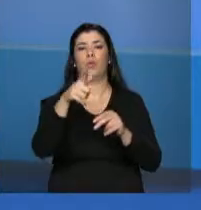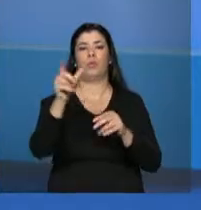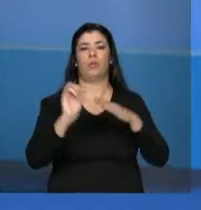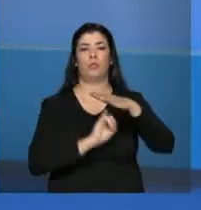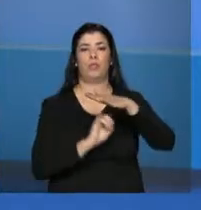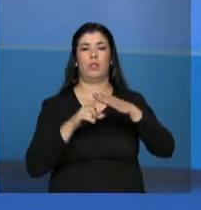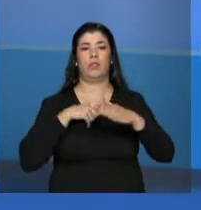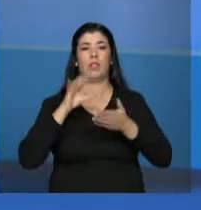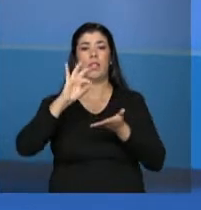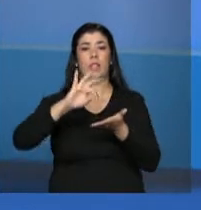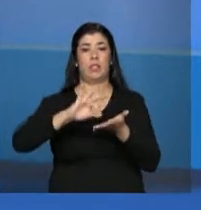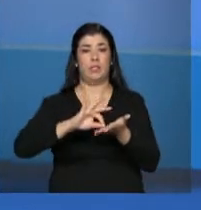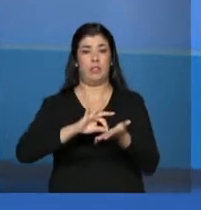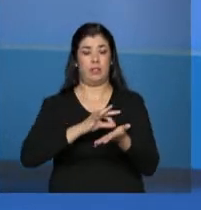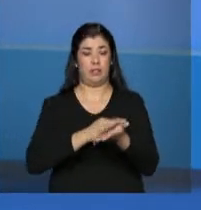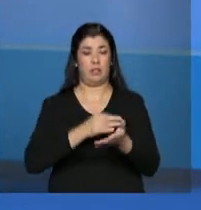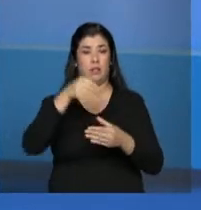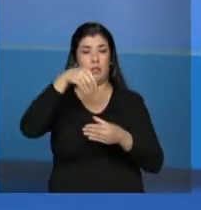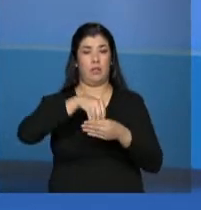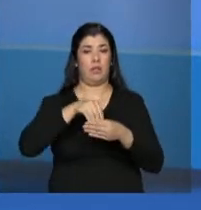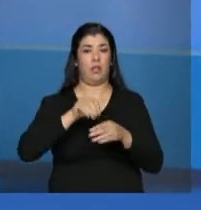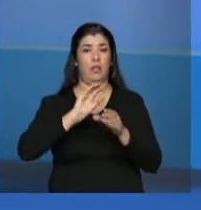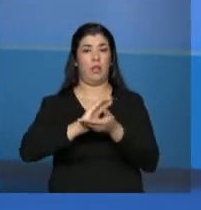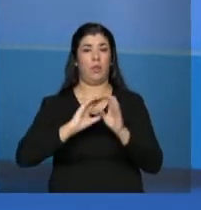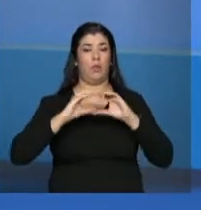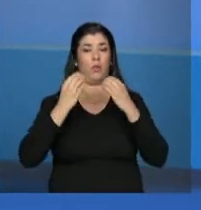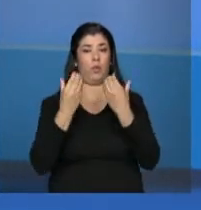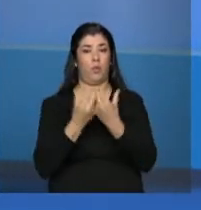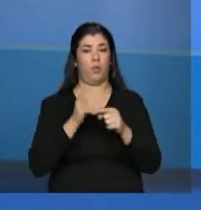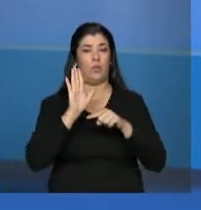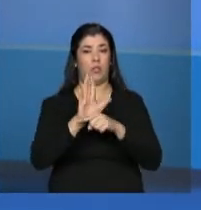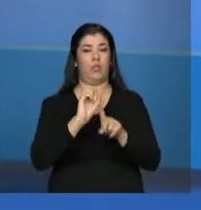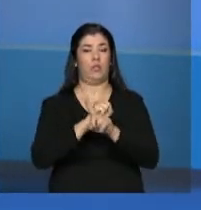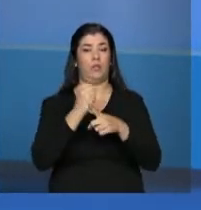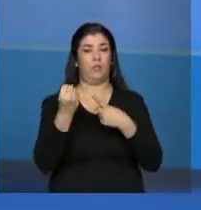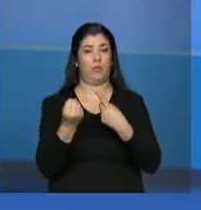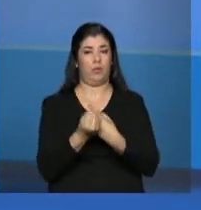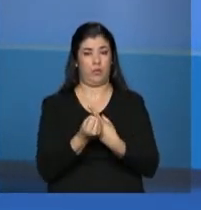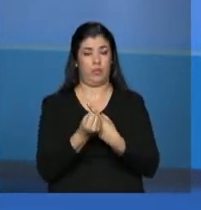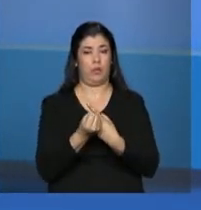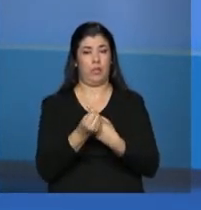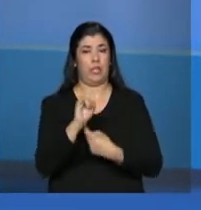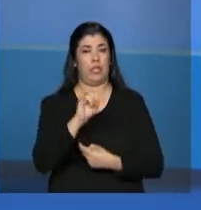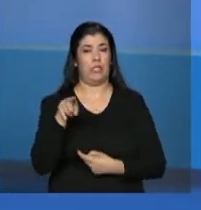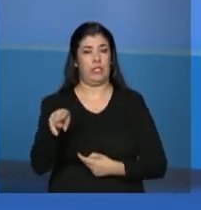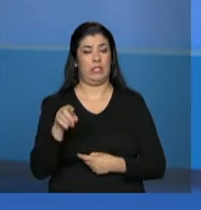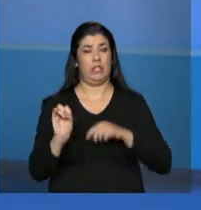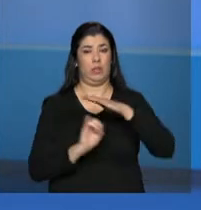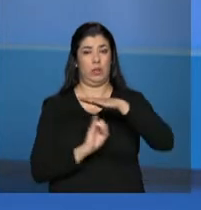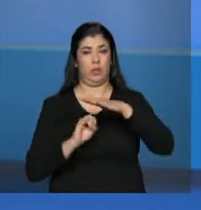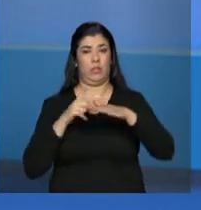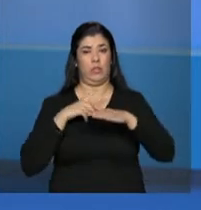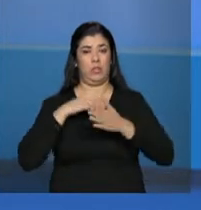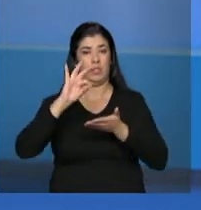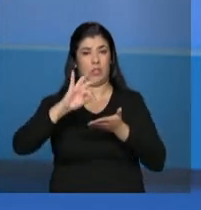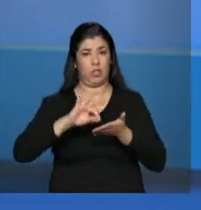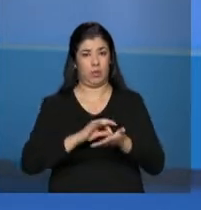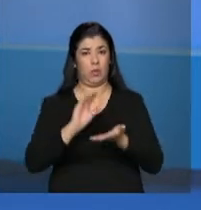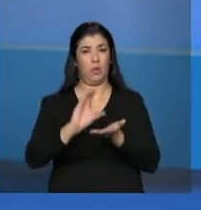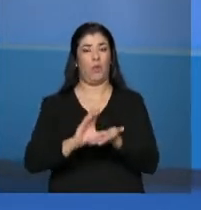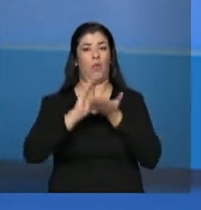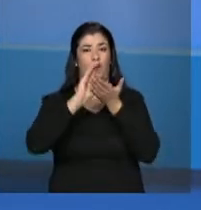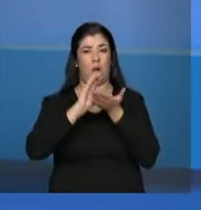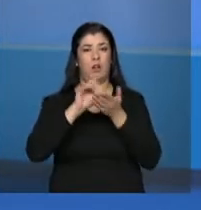inscrição é aquela autorização de funcionamento no campo da assistência social. Então, desde que a entidade esteja inscrita no Conselho, seja uma inscrição